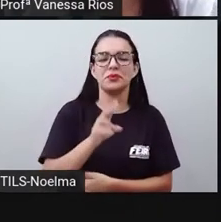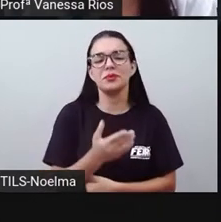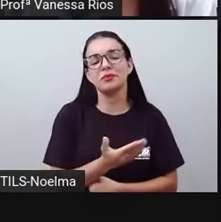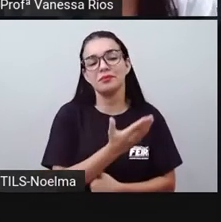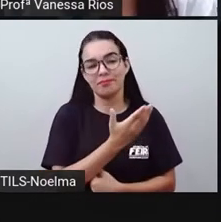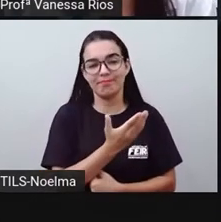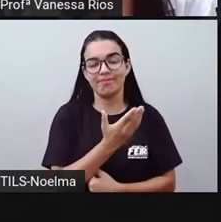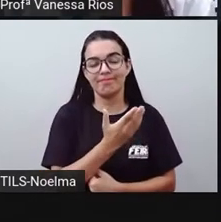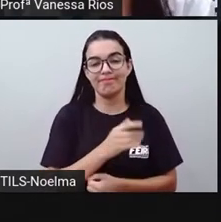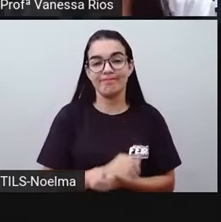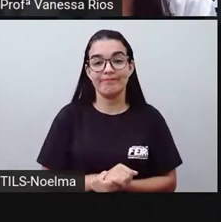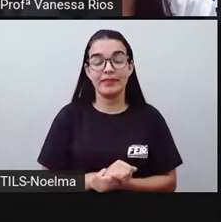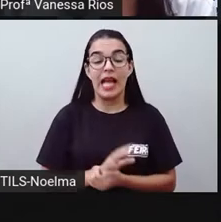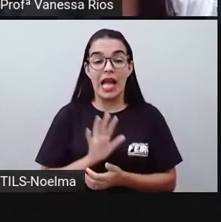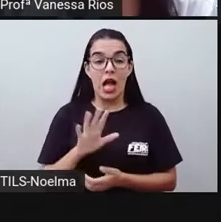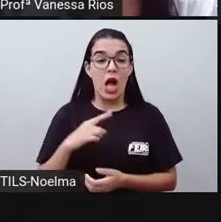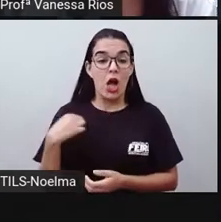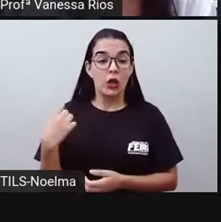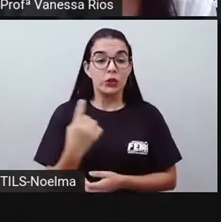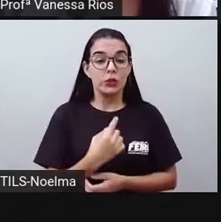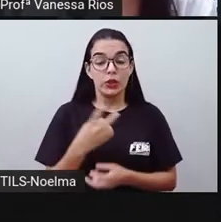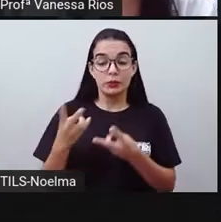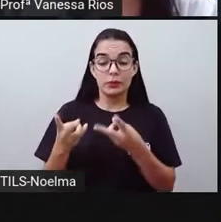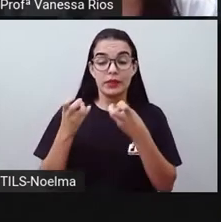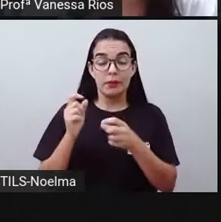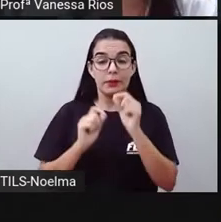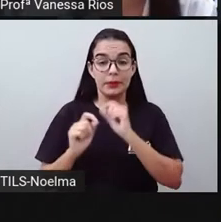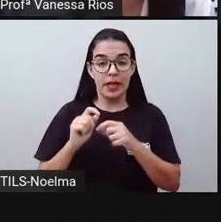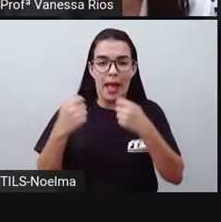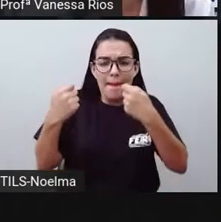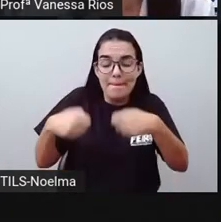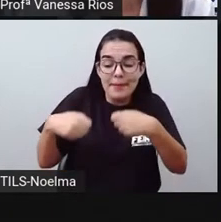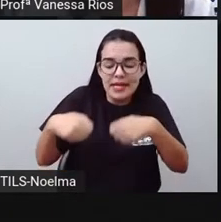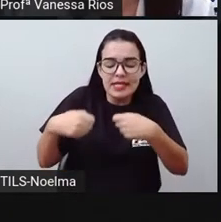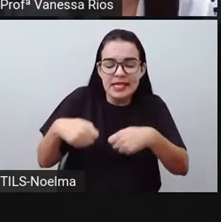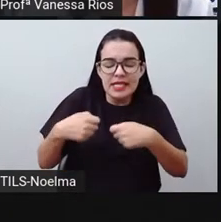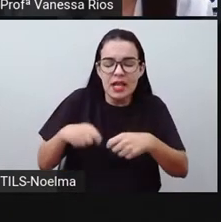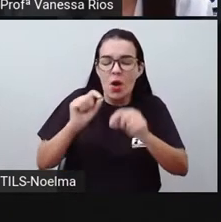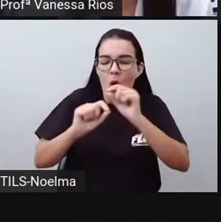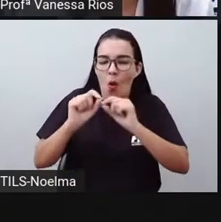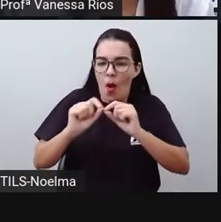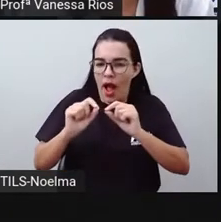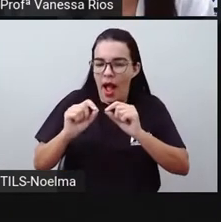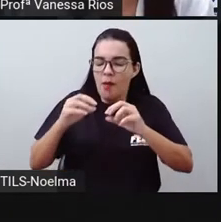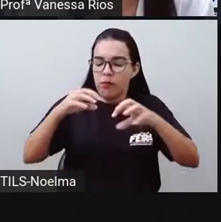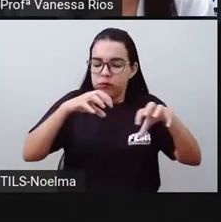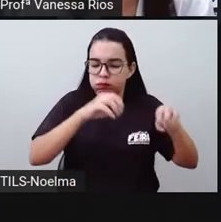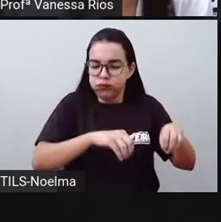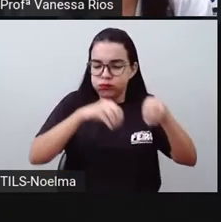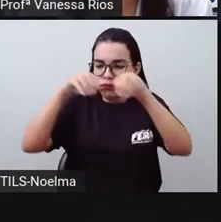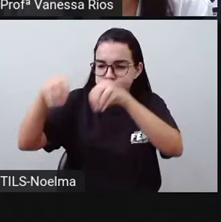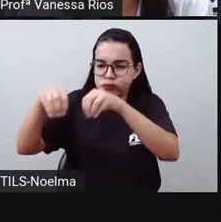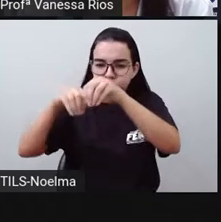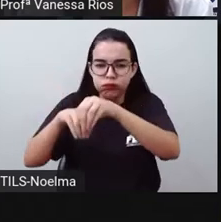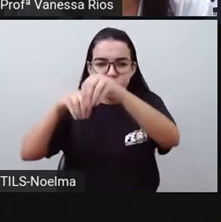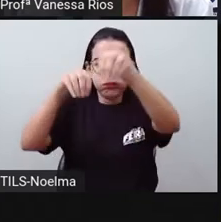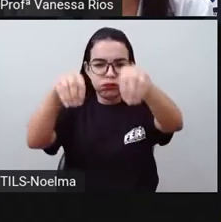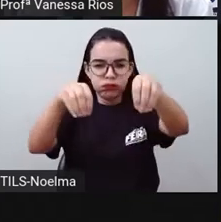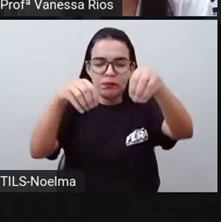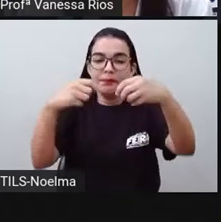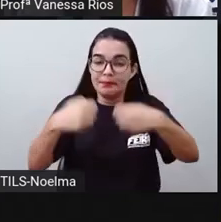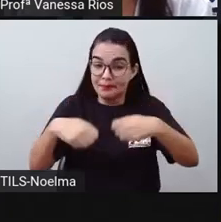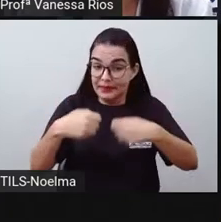necessidade de se transportar, de se movimentar, não foi algo que sempre esteve presente.